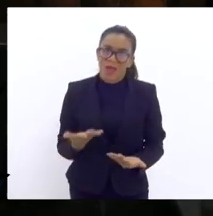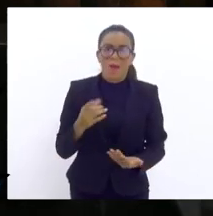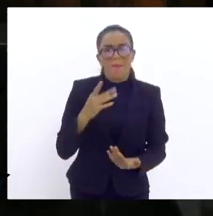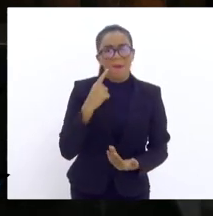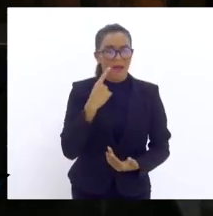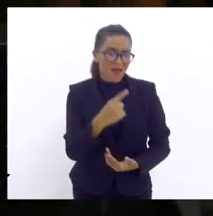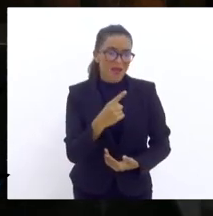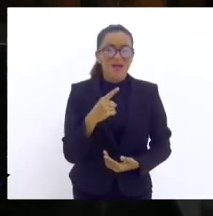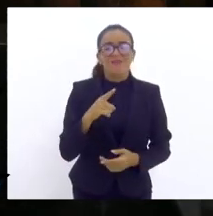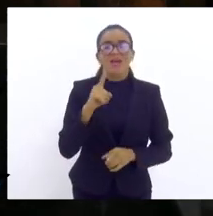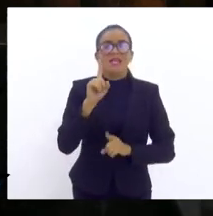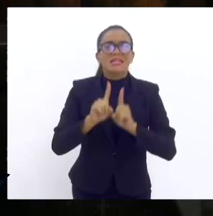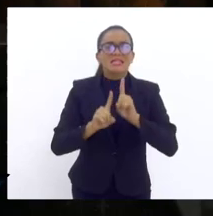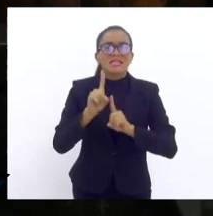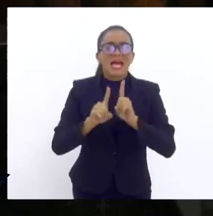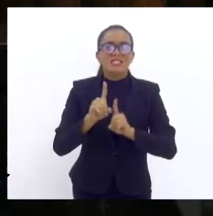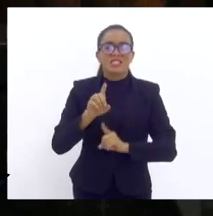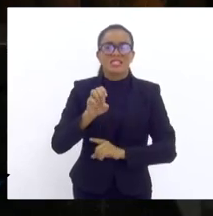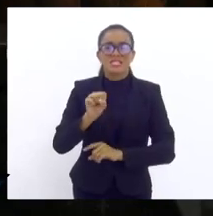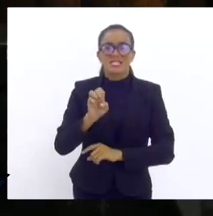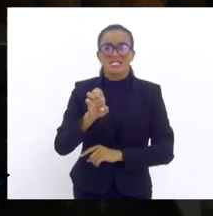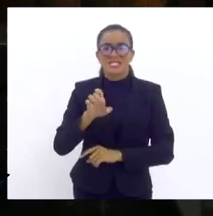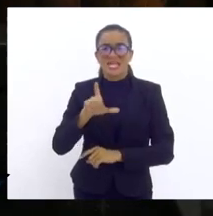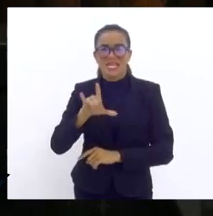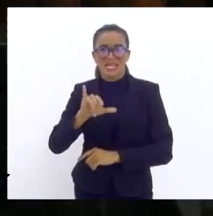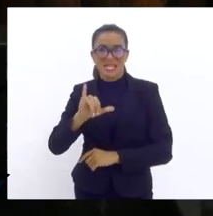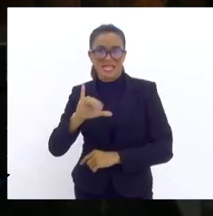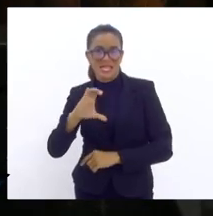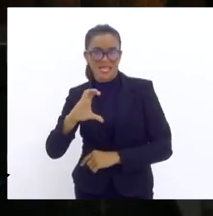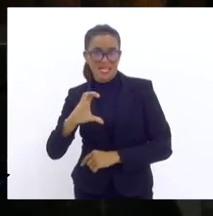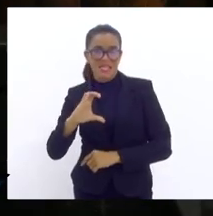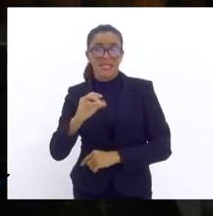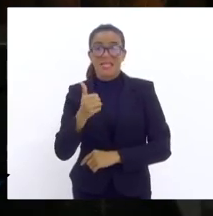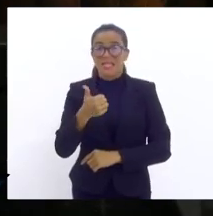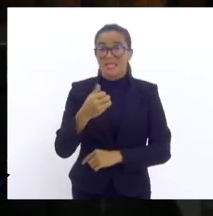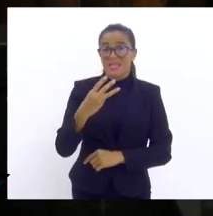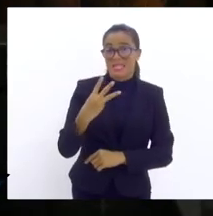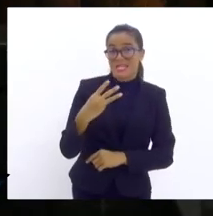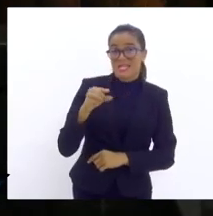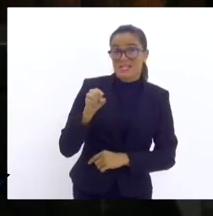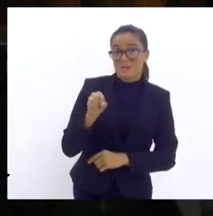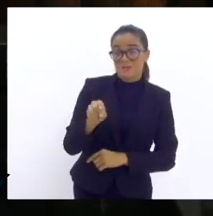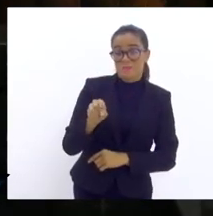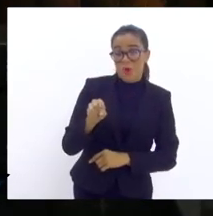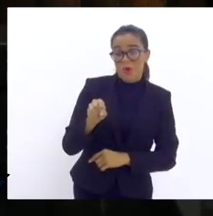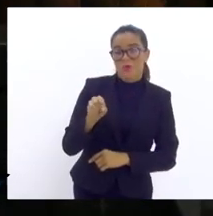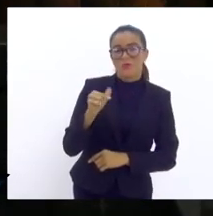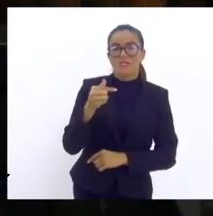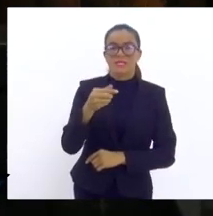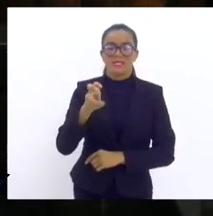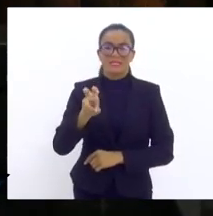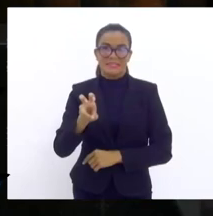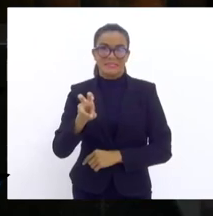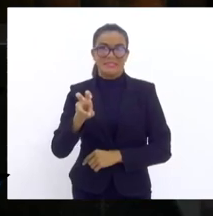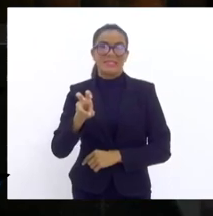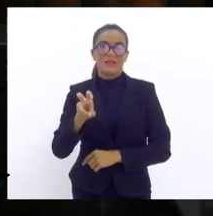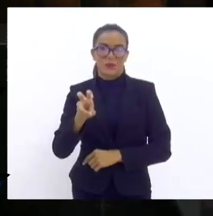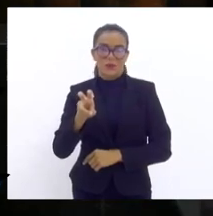a taxa Selic está a 13,75. Juro real de